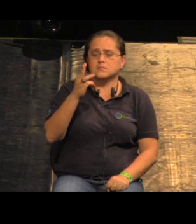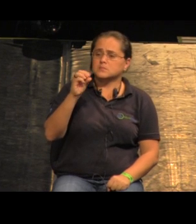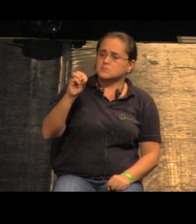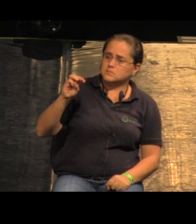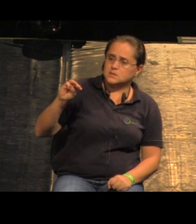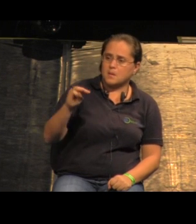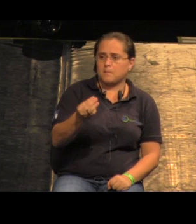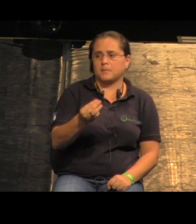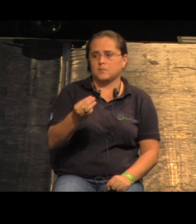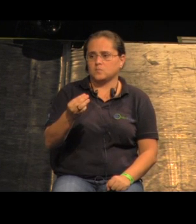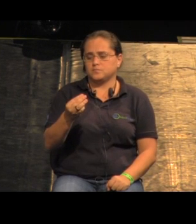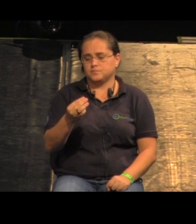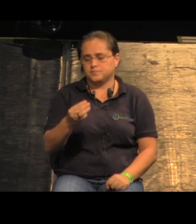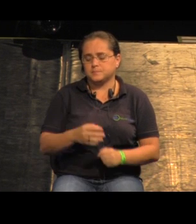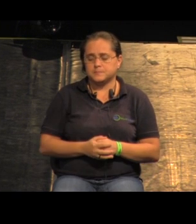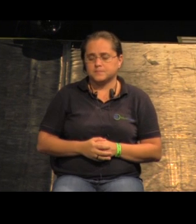com que crescia.